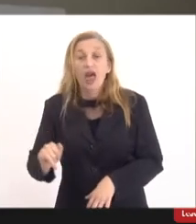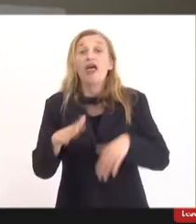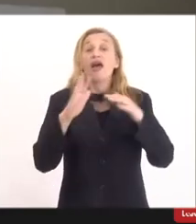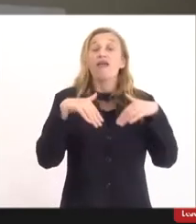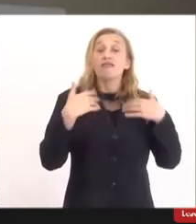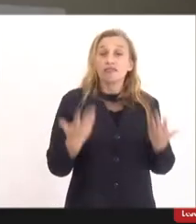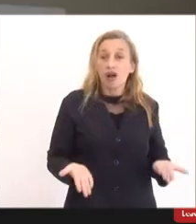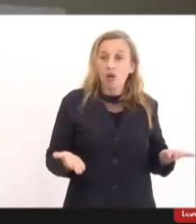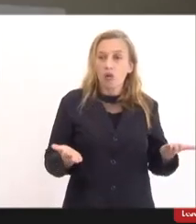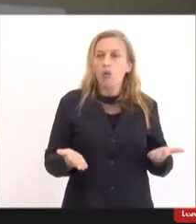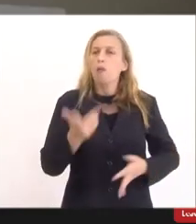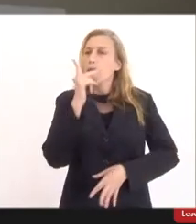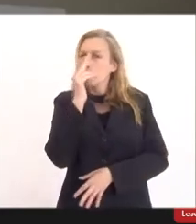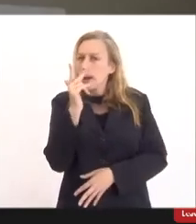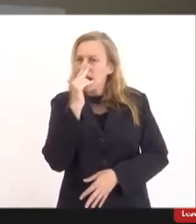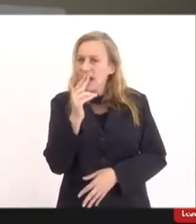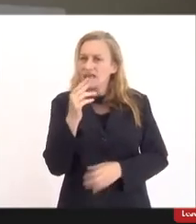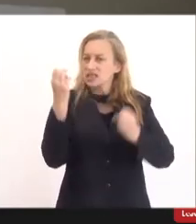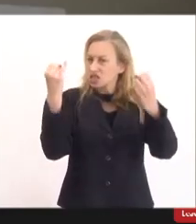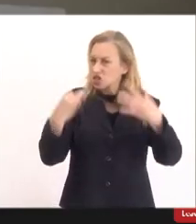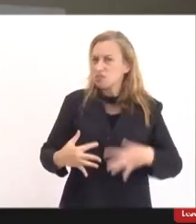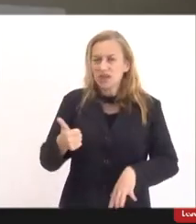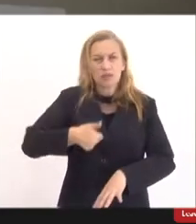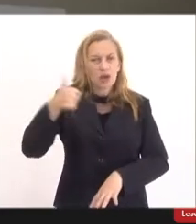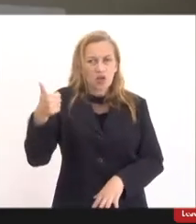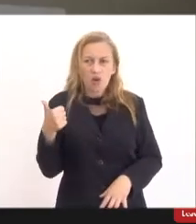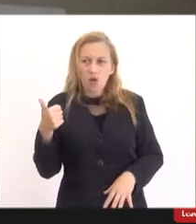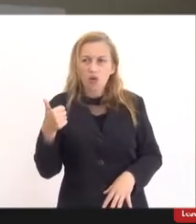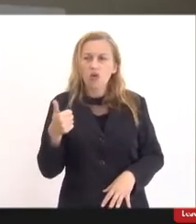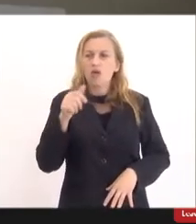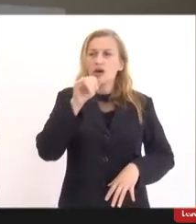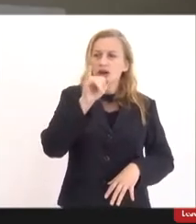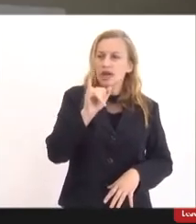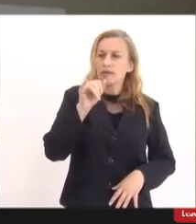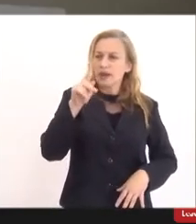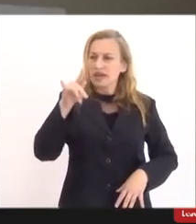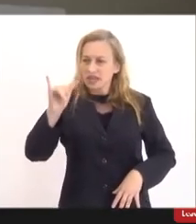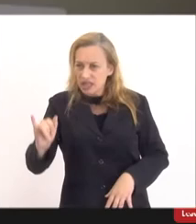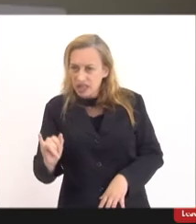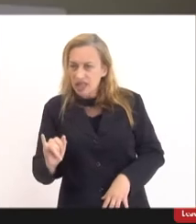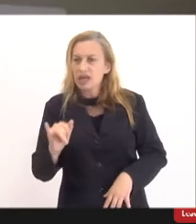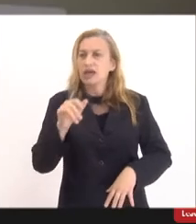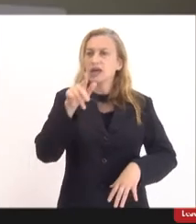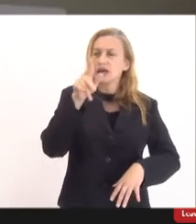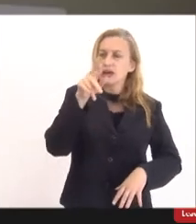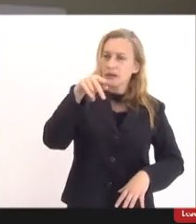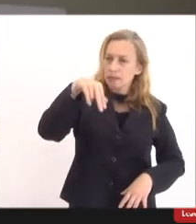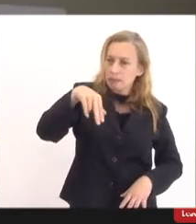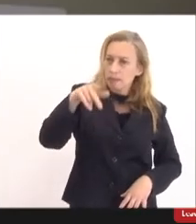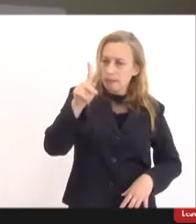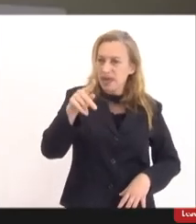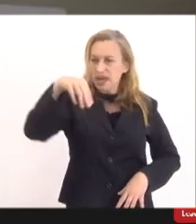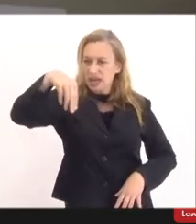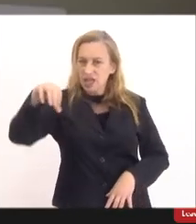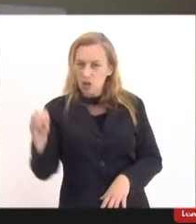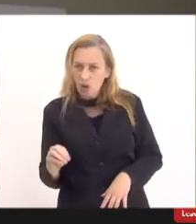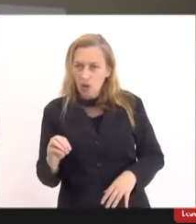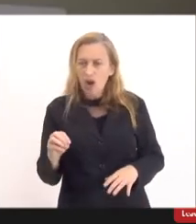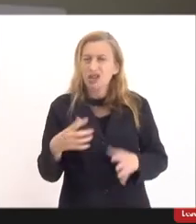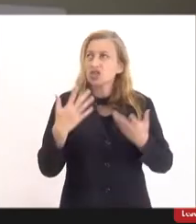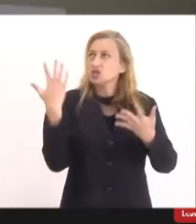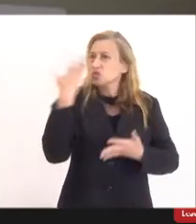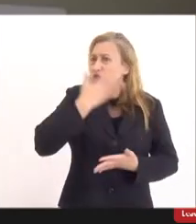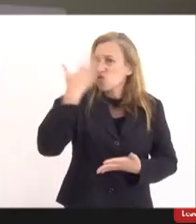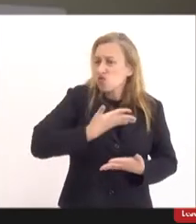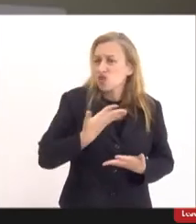Então, parece que isso explica um pouco o fato de a gente ter um PNI e um PNO. A gente não enxerga